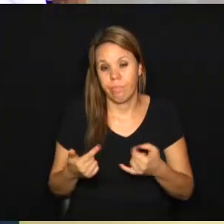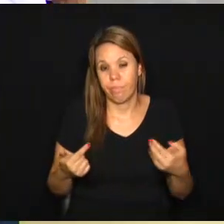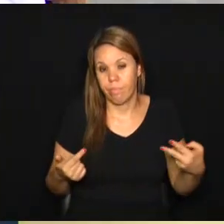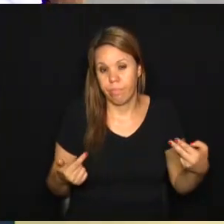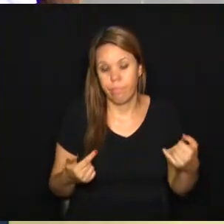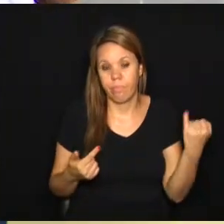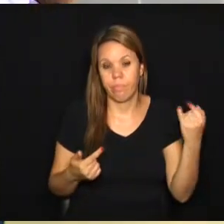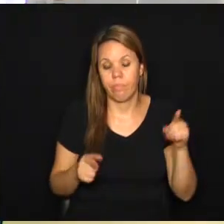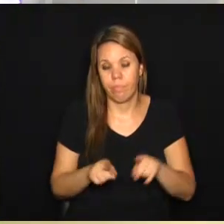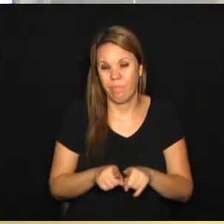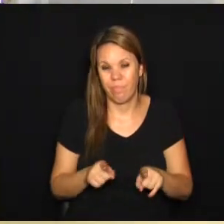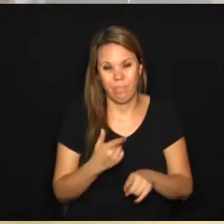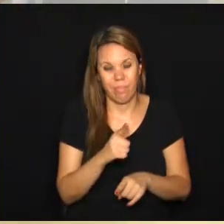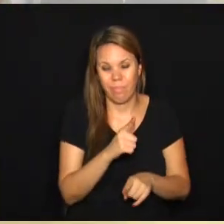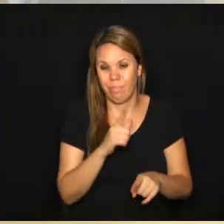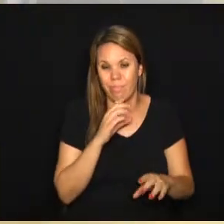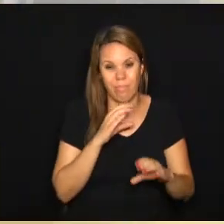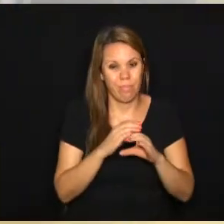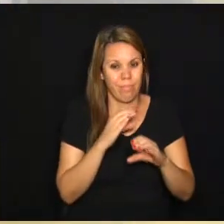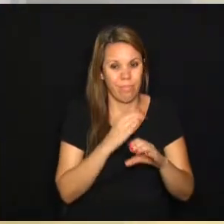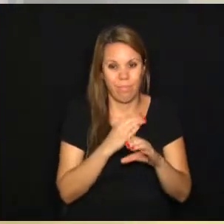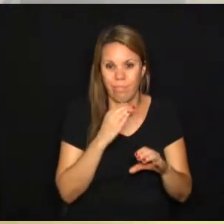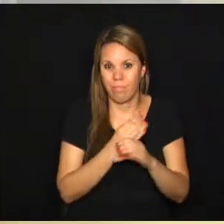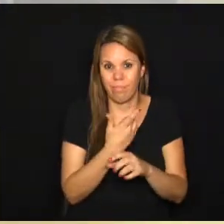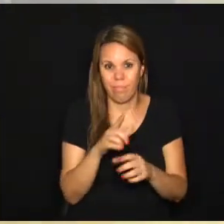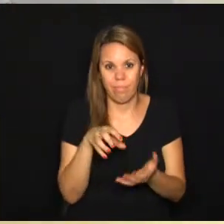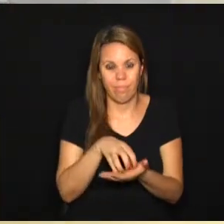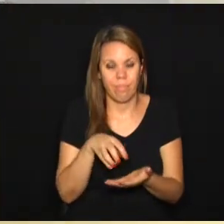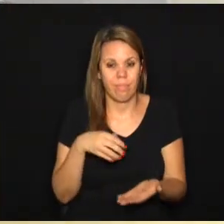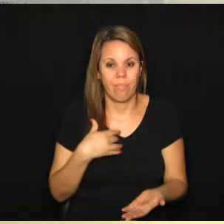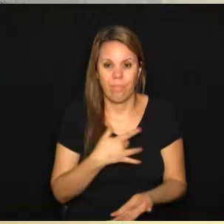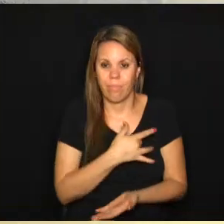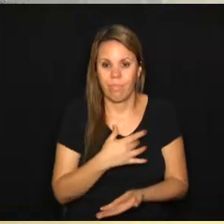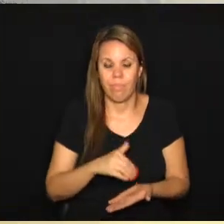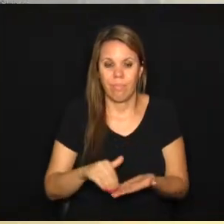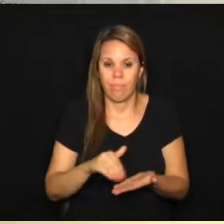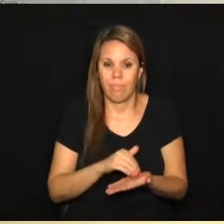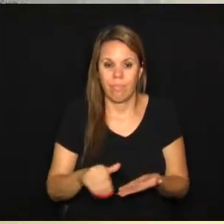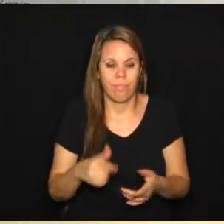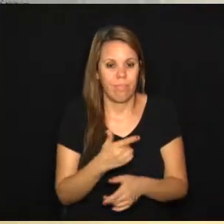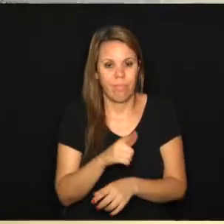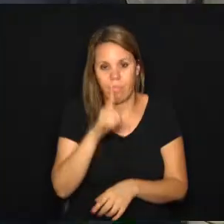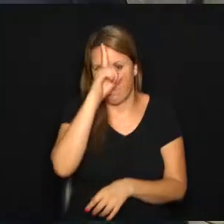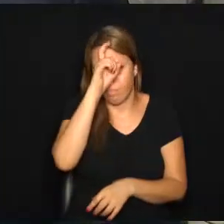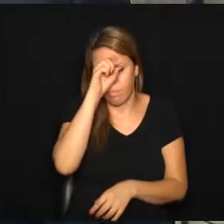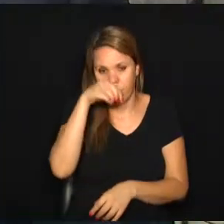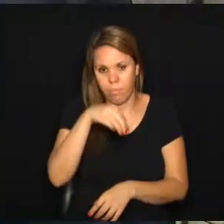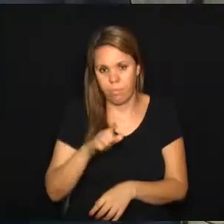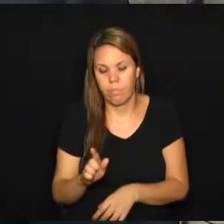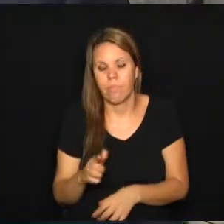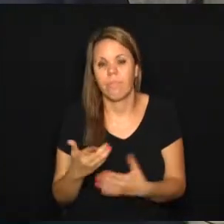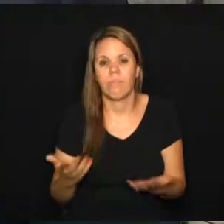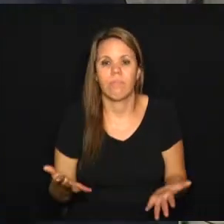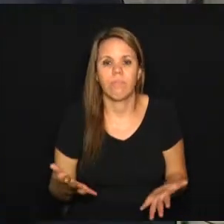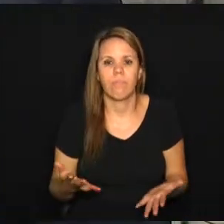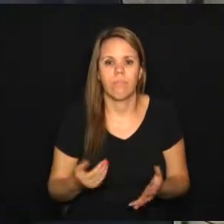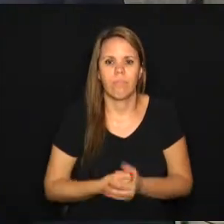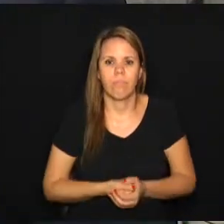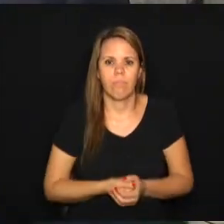existe essa comunicação com a Secretaria de Saúde e nem com a rede Mariugat. Então, tudo fica